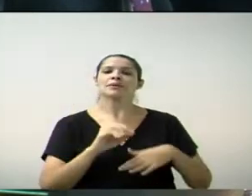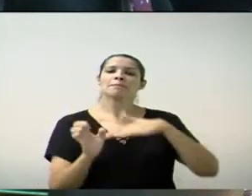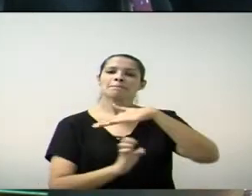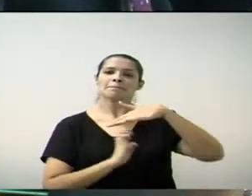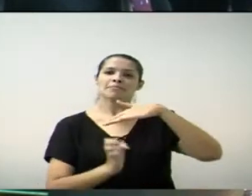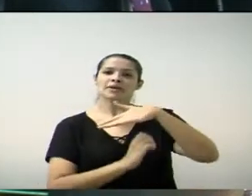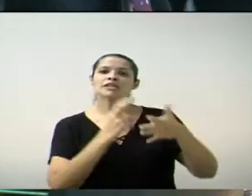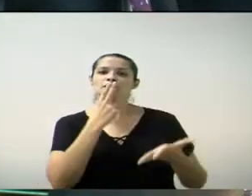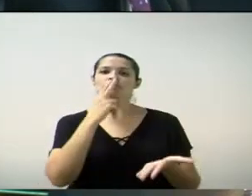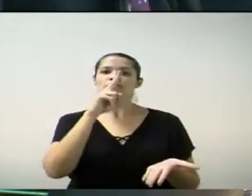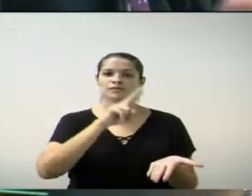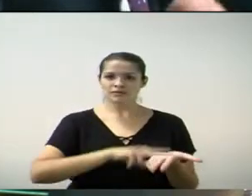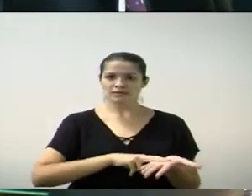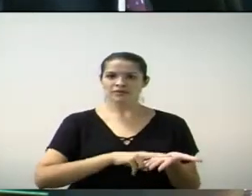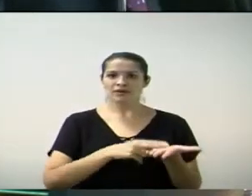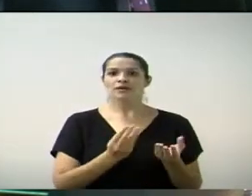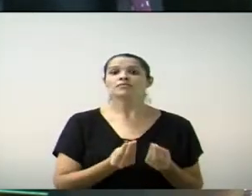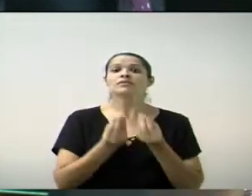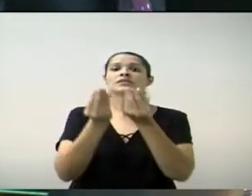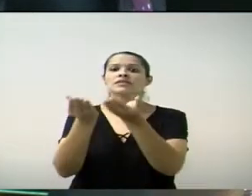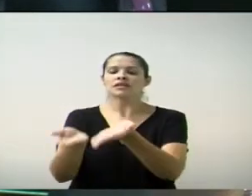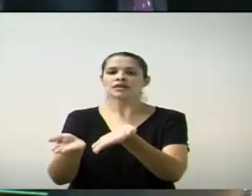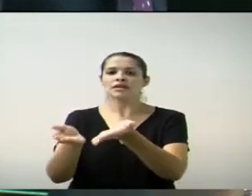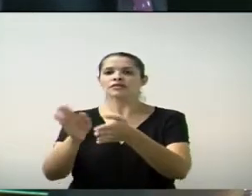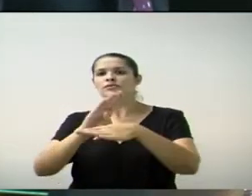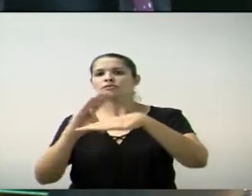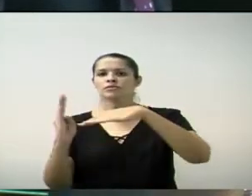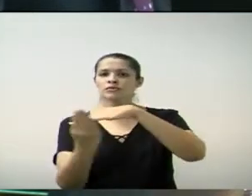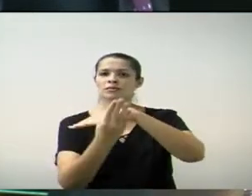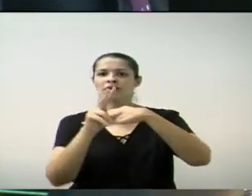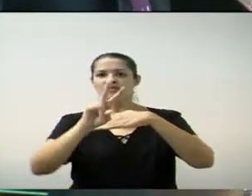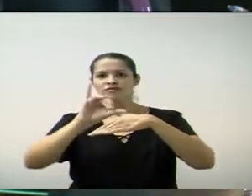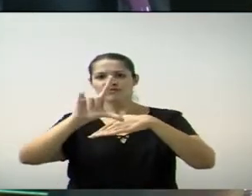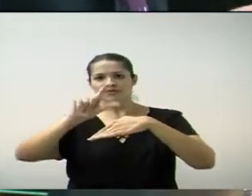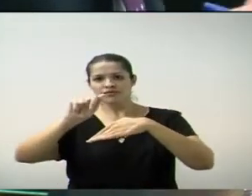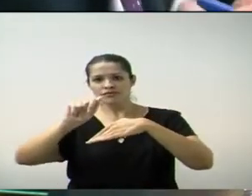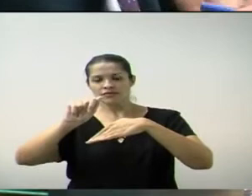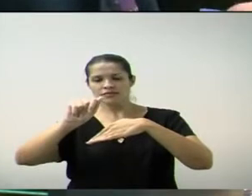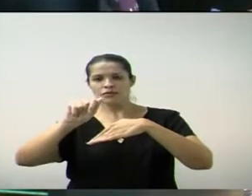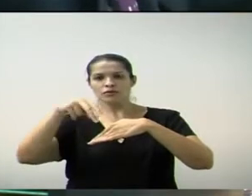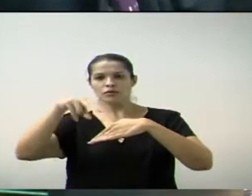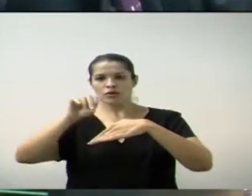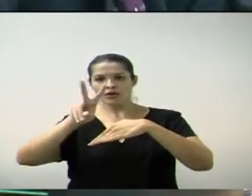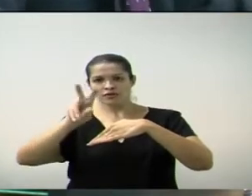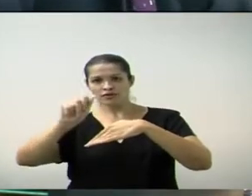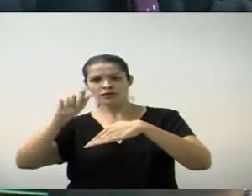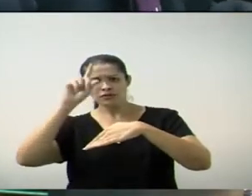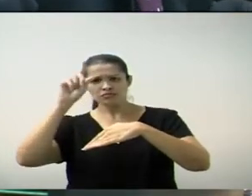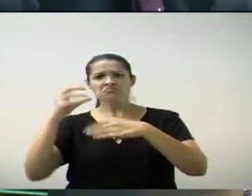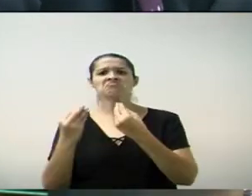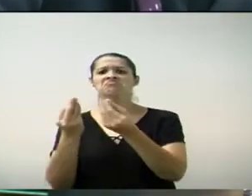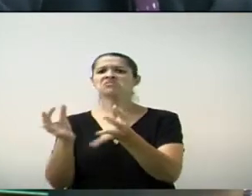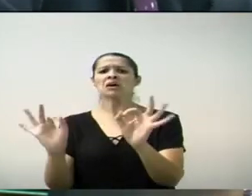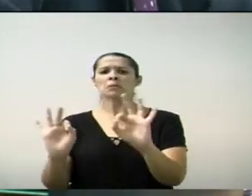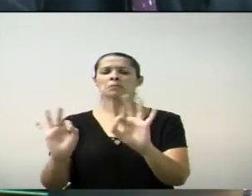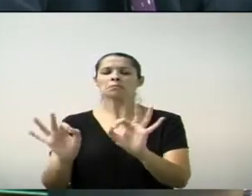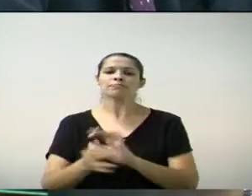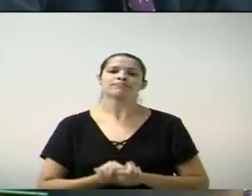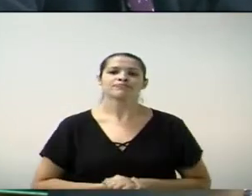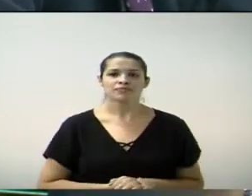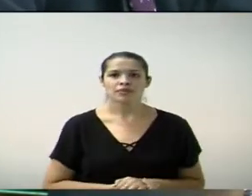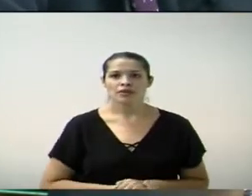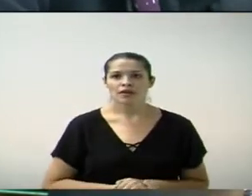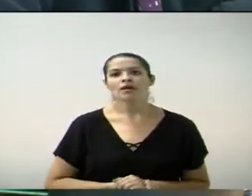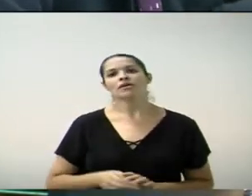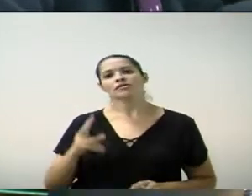correios e telégrafos quanto à entrega de correspondências no residencial Vida Nova. De número 95, do vereador Flávio